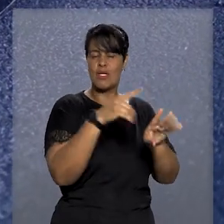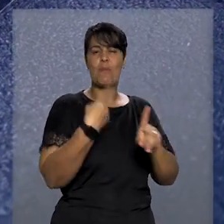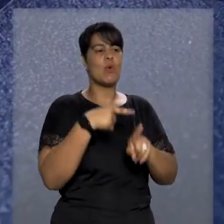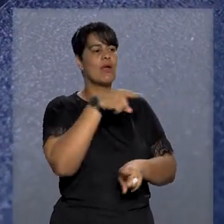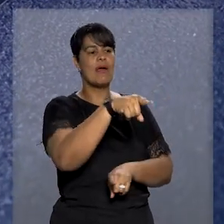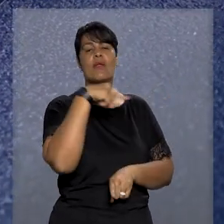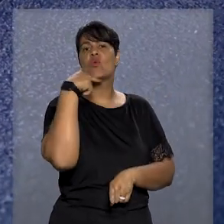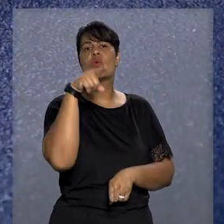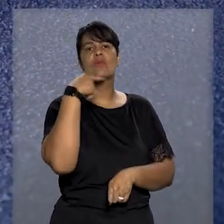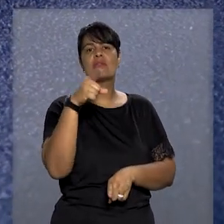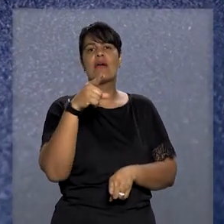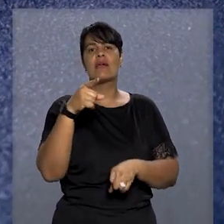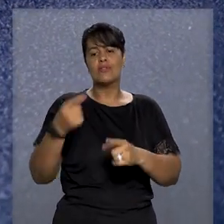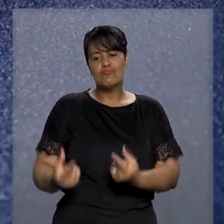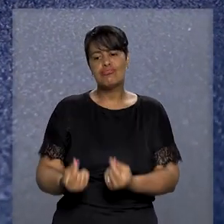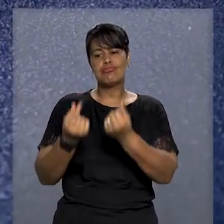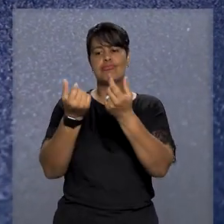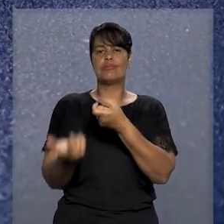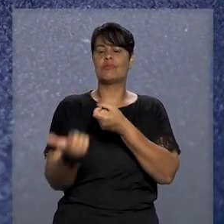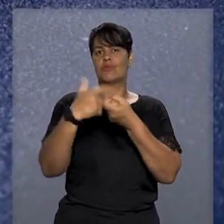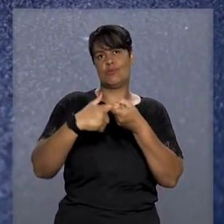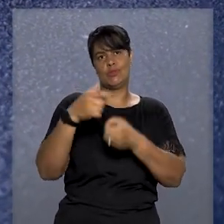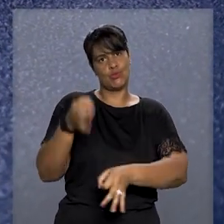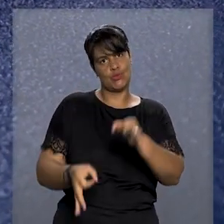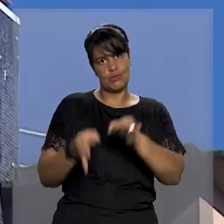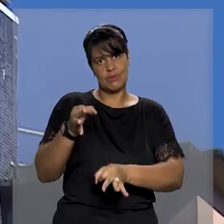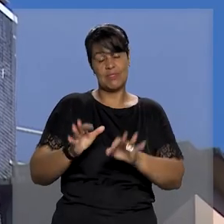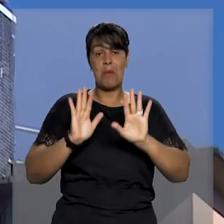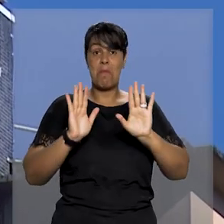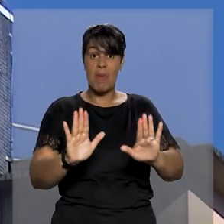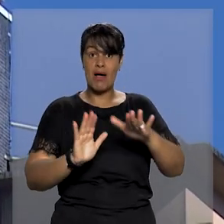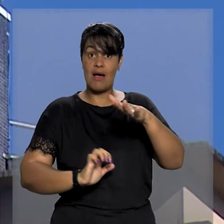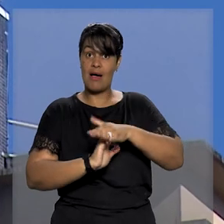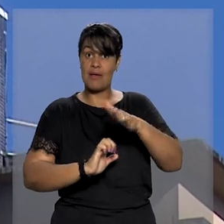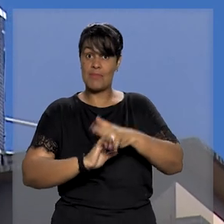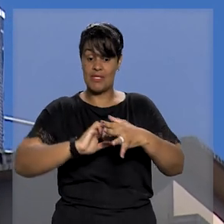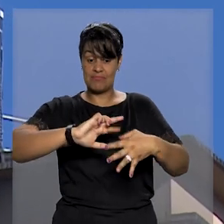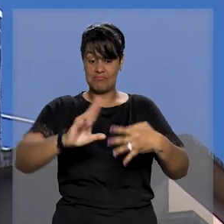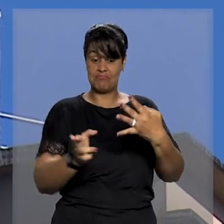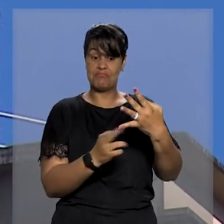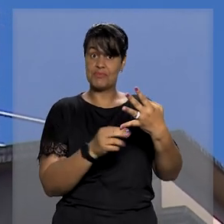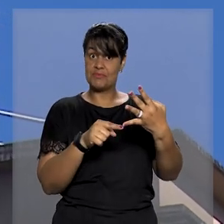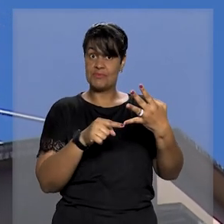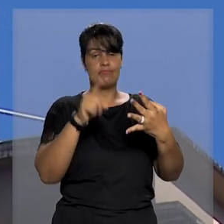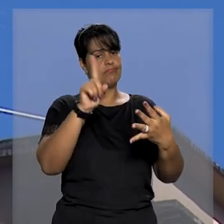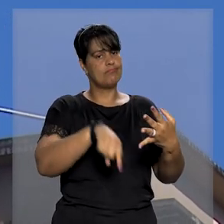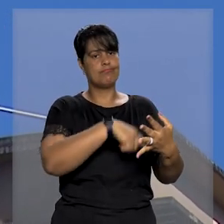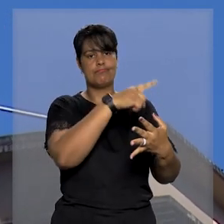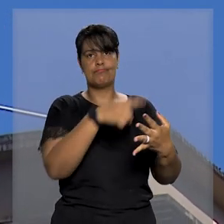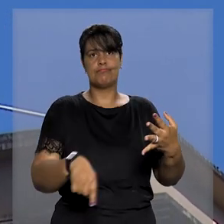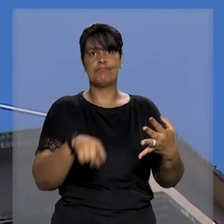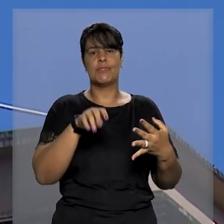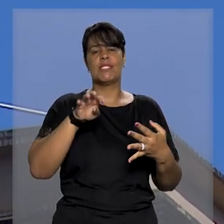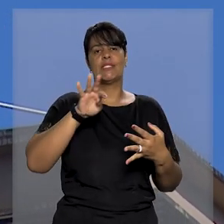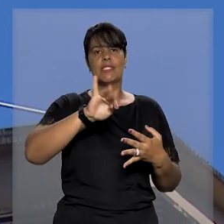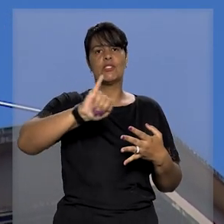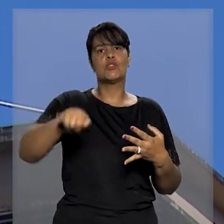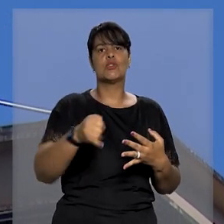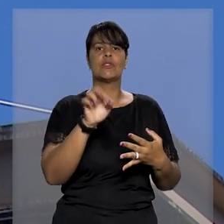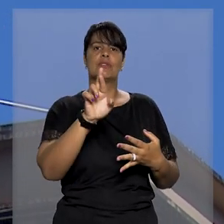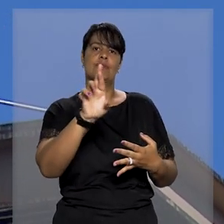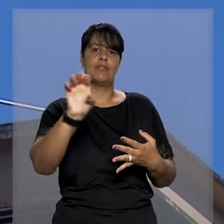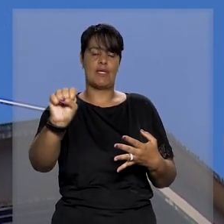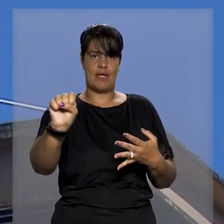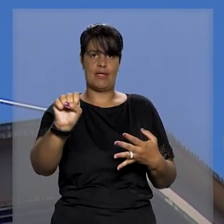conseguiria cumprir o plano de recuperação judicial. Mas o recurso da empresa devedora teve o provimento negado pelo Tribunal de